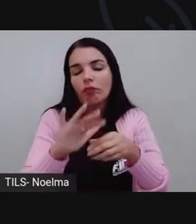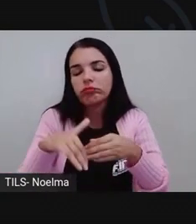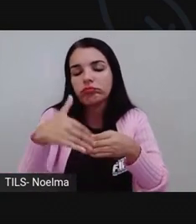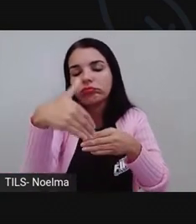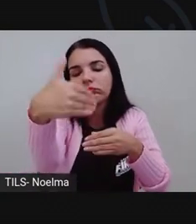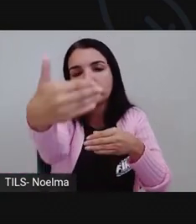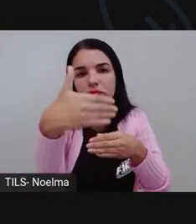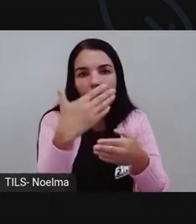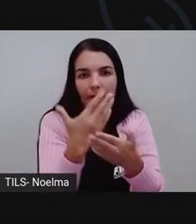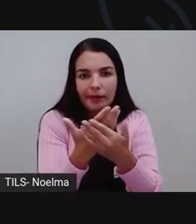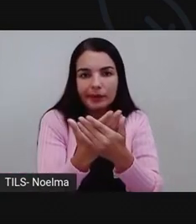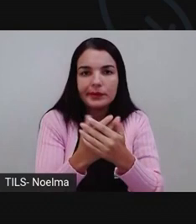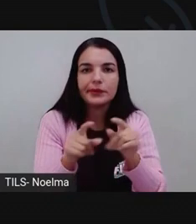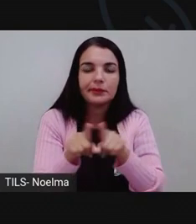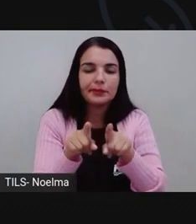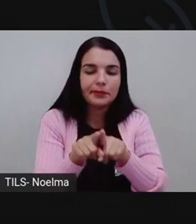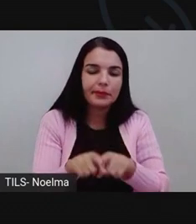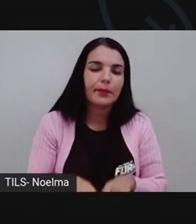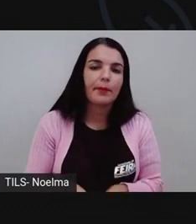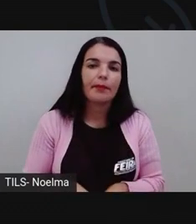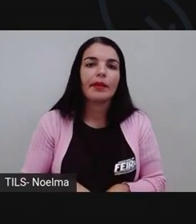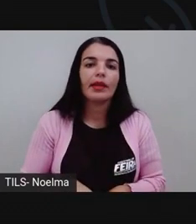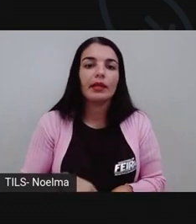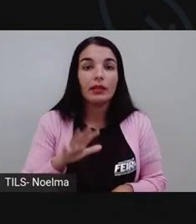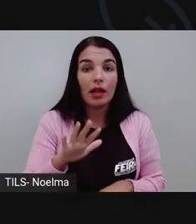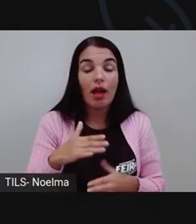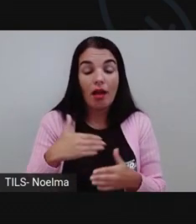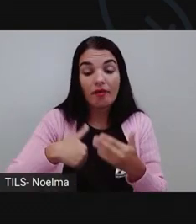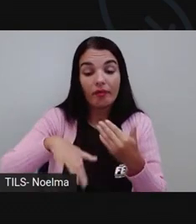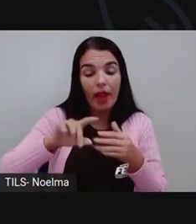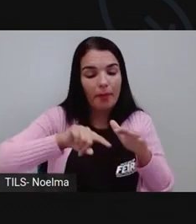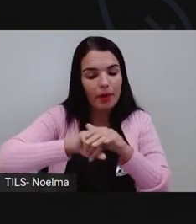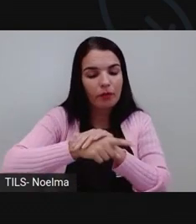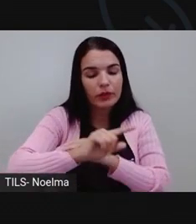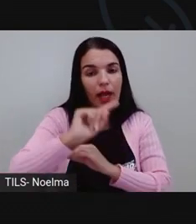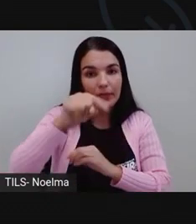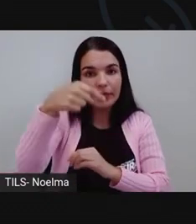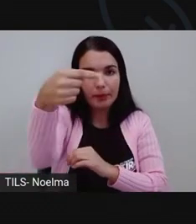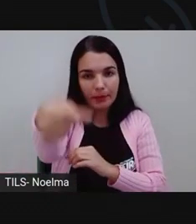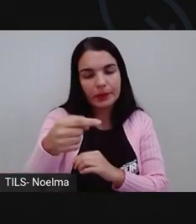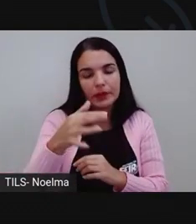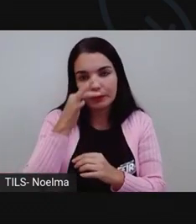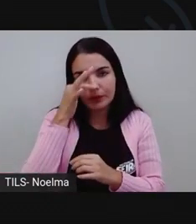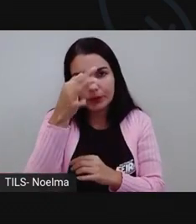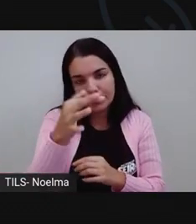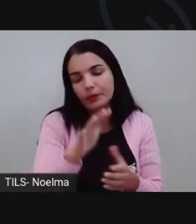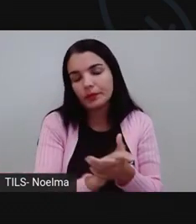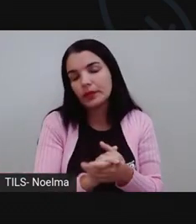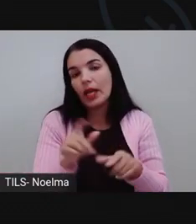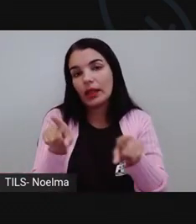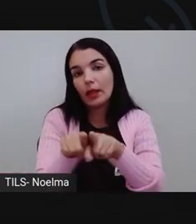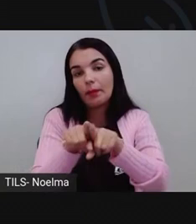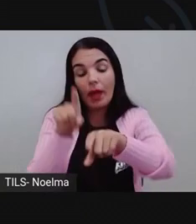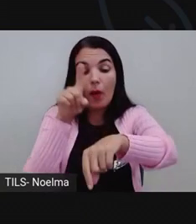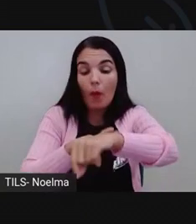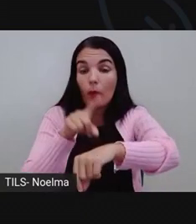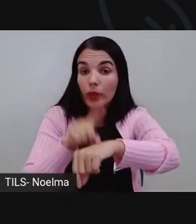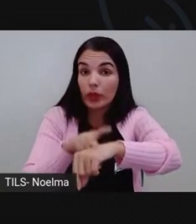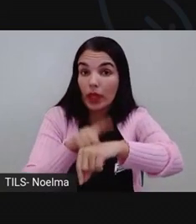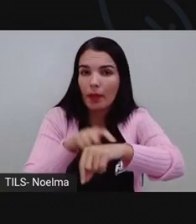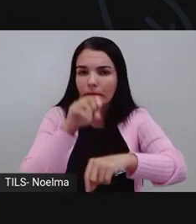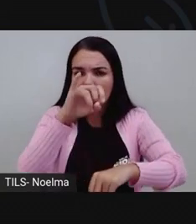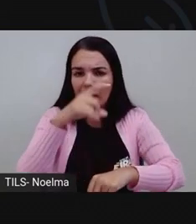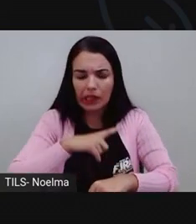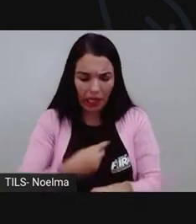subjuntivo, imperativo. Mas isso é algo que a gente vai aprofundar mais lá na frente. O tempo, que é se está no